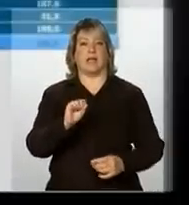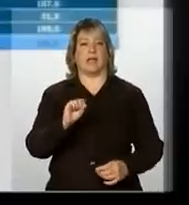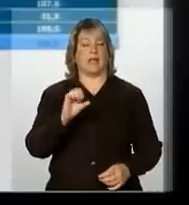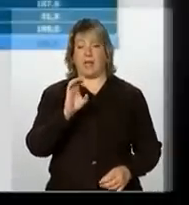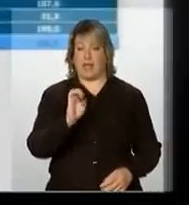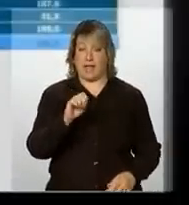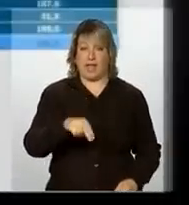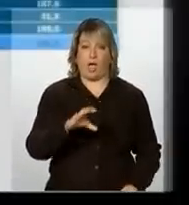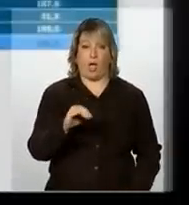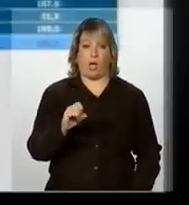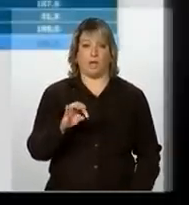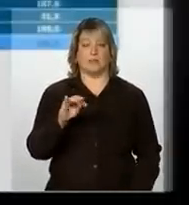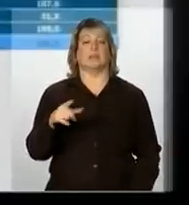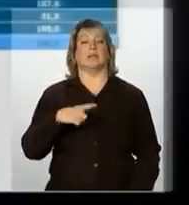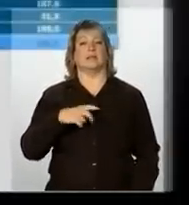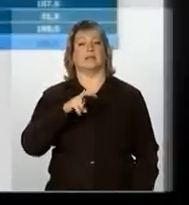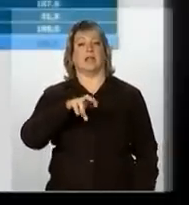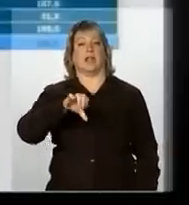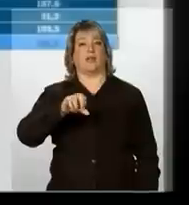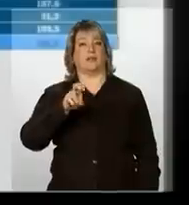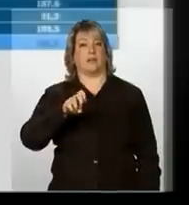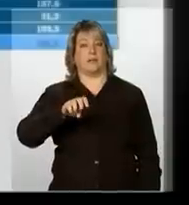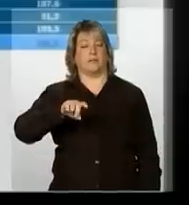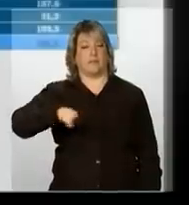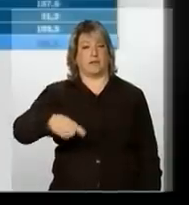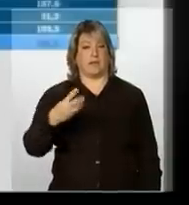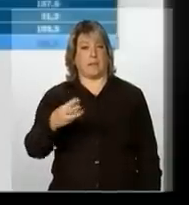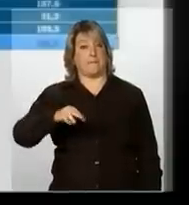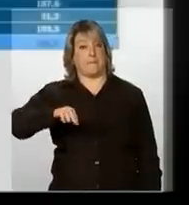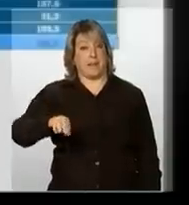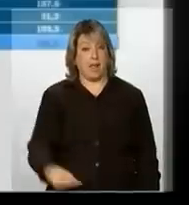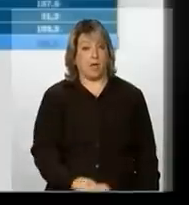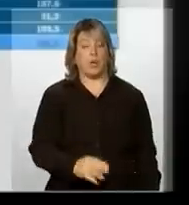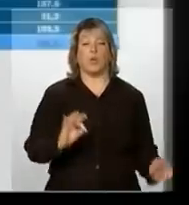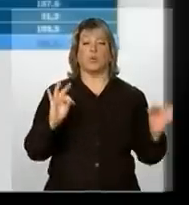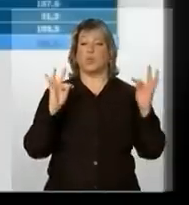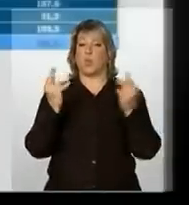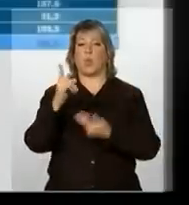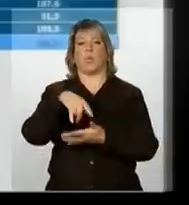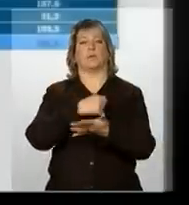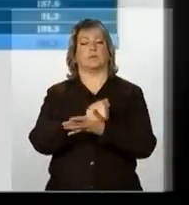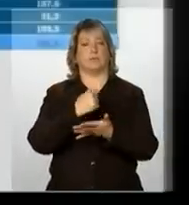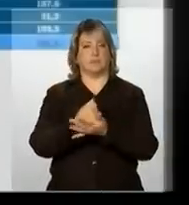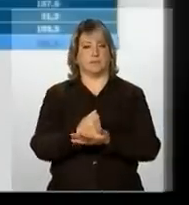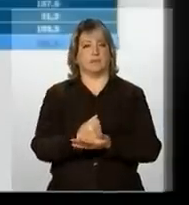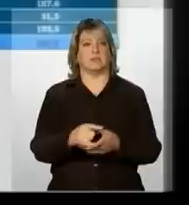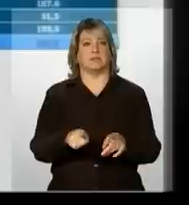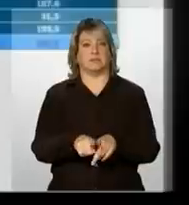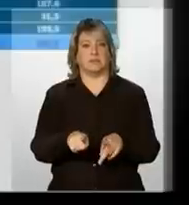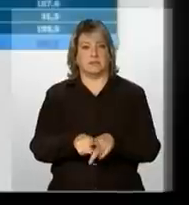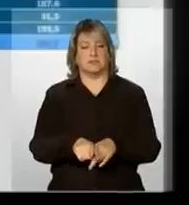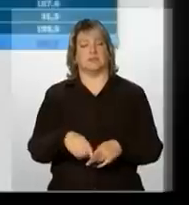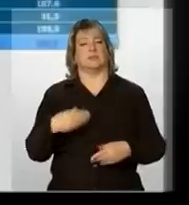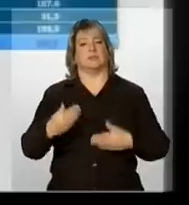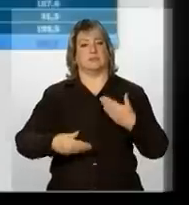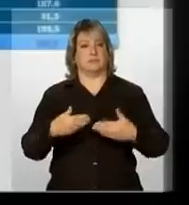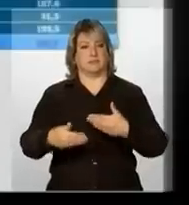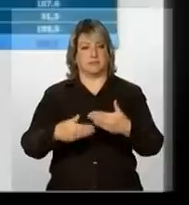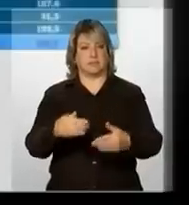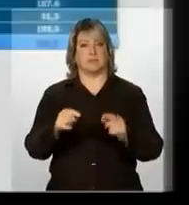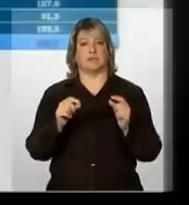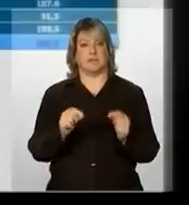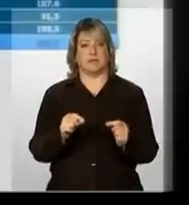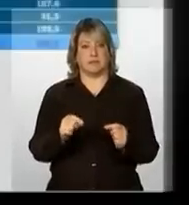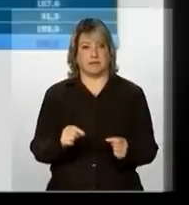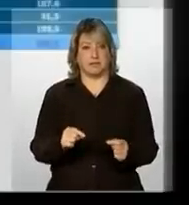tivemos mais 595,3 milhões, também todas contratadas e em andamento, e